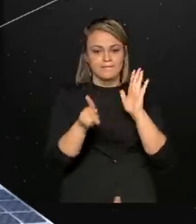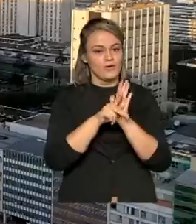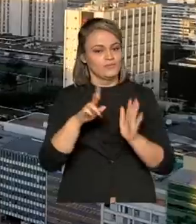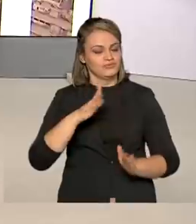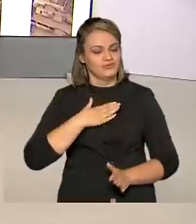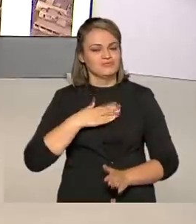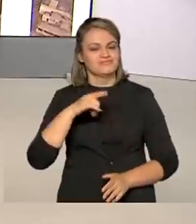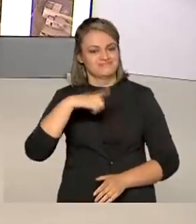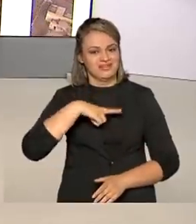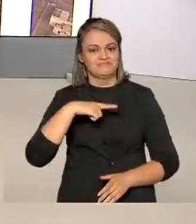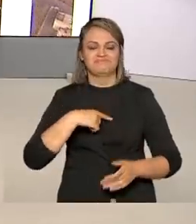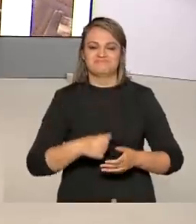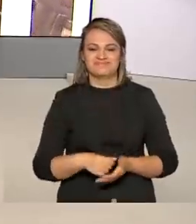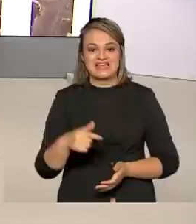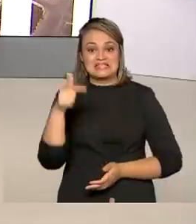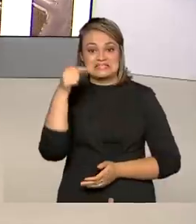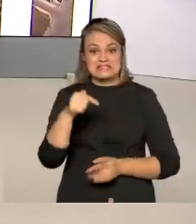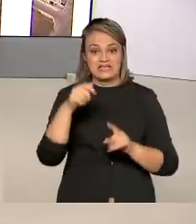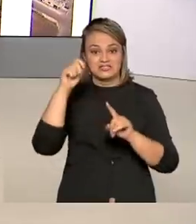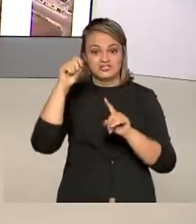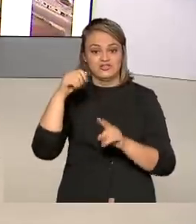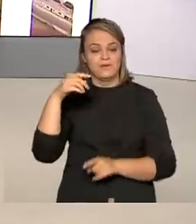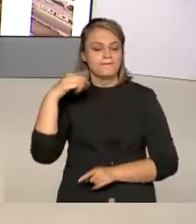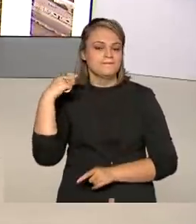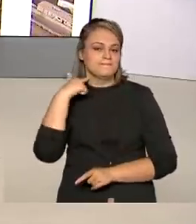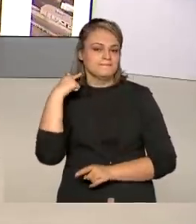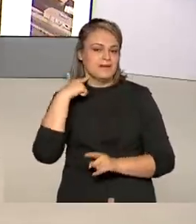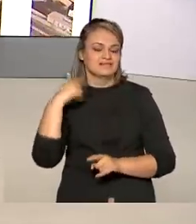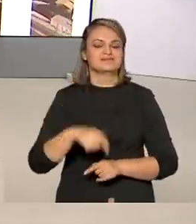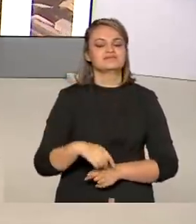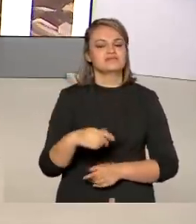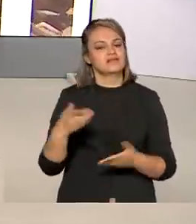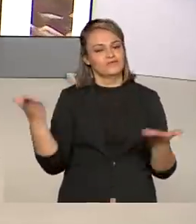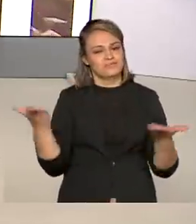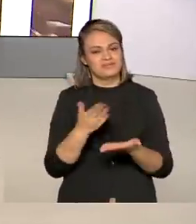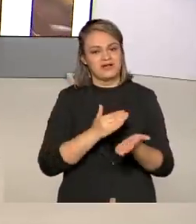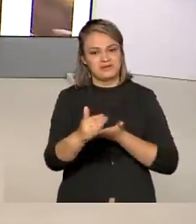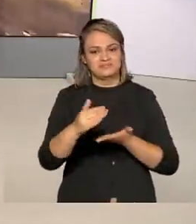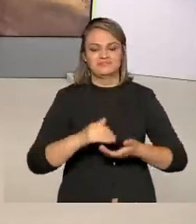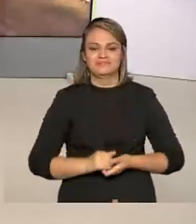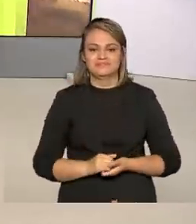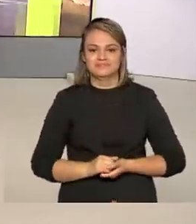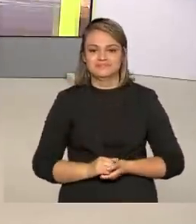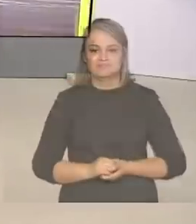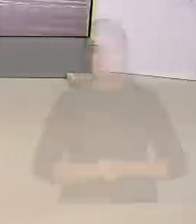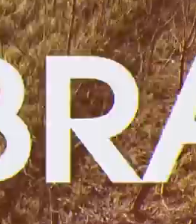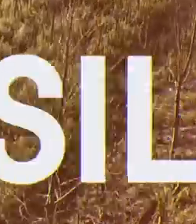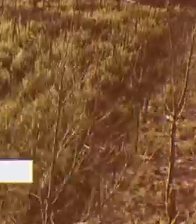satélite. Sexta-feira, 7 de maio, o Brasil em Dia está no ar.